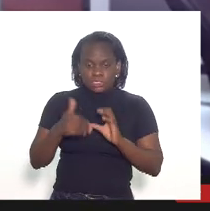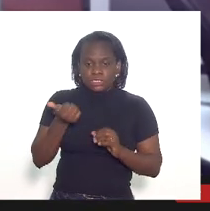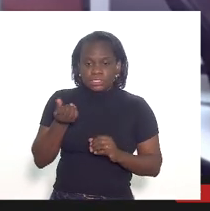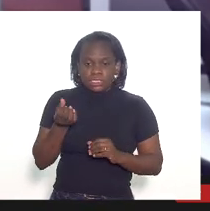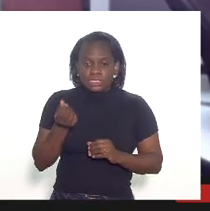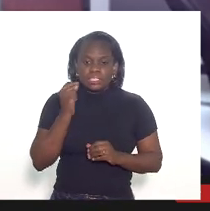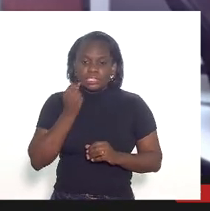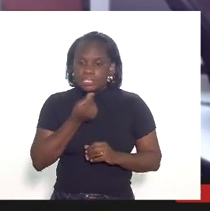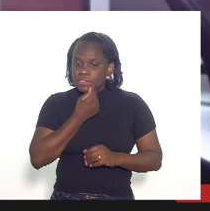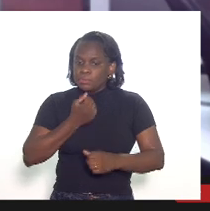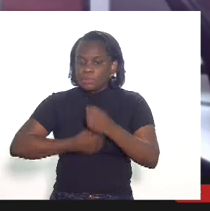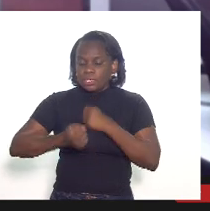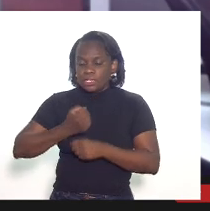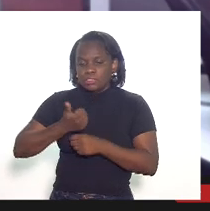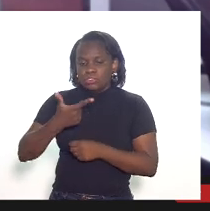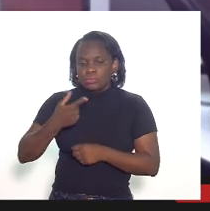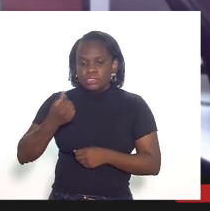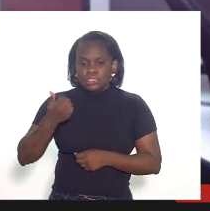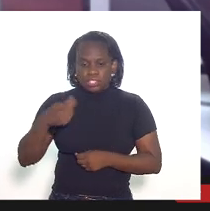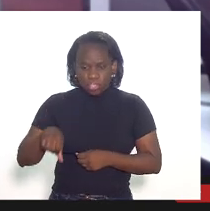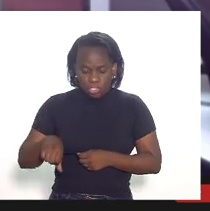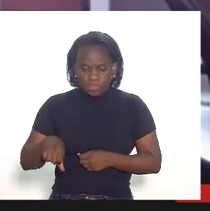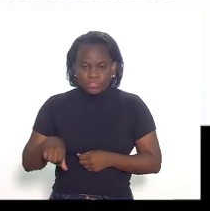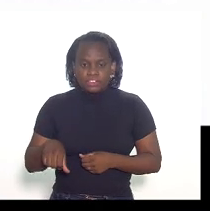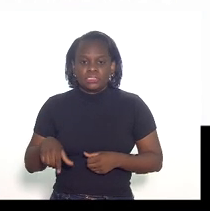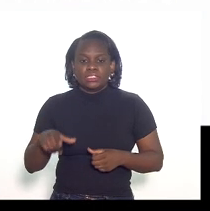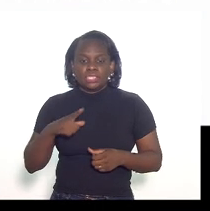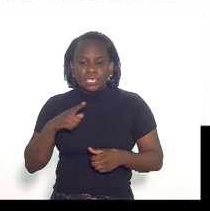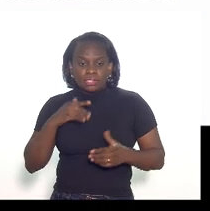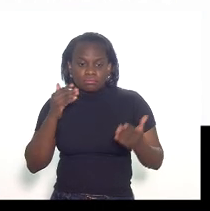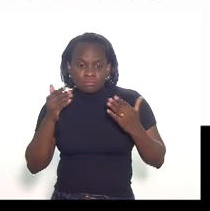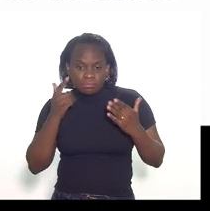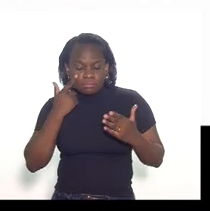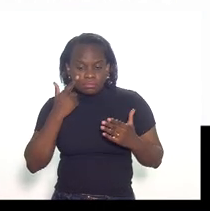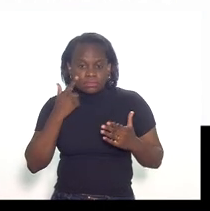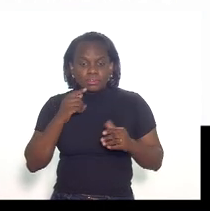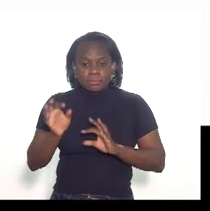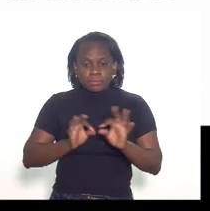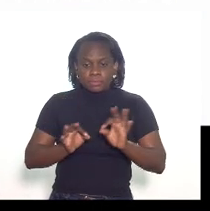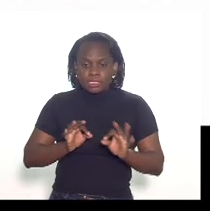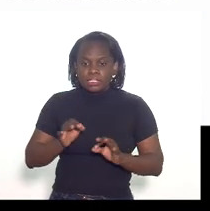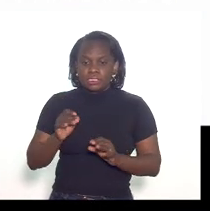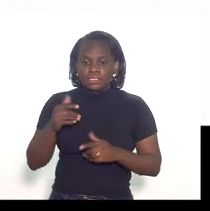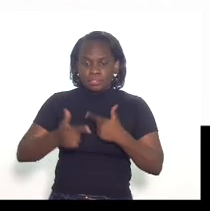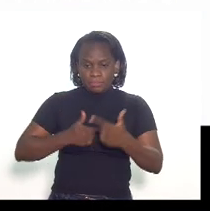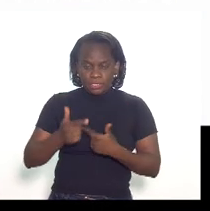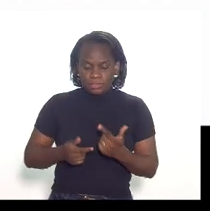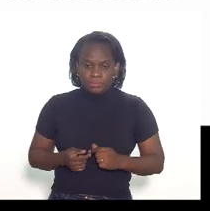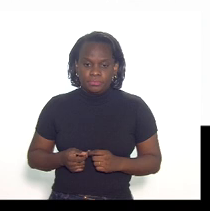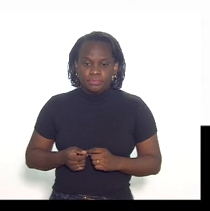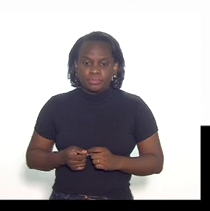setembro de 2019 e tinha uma previsão de execução de um plano de trabalho